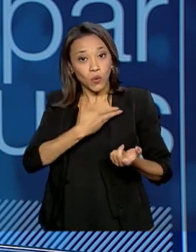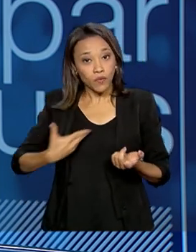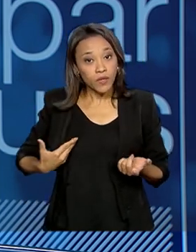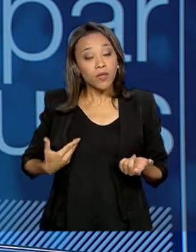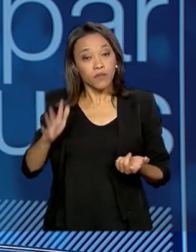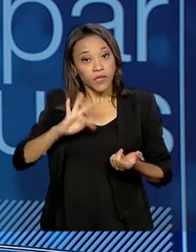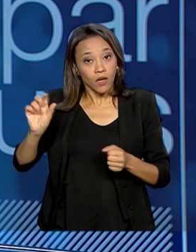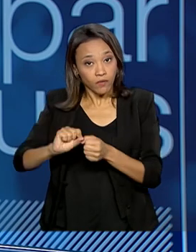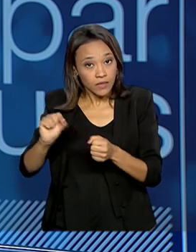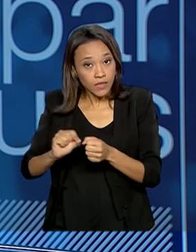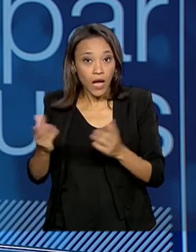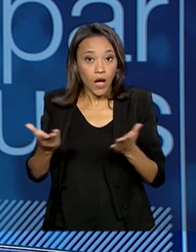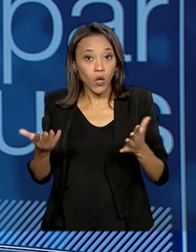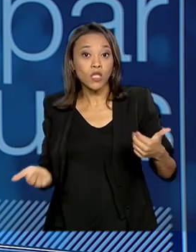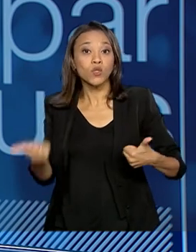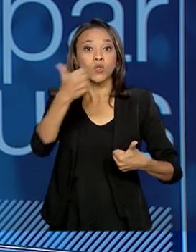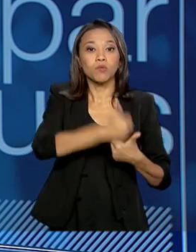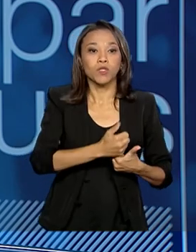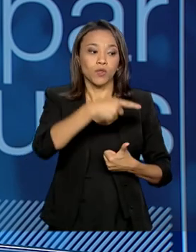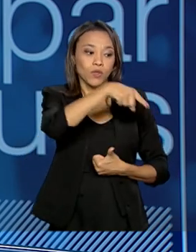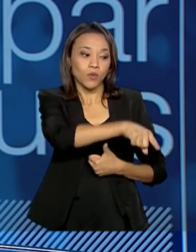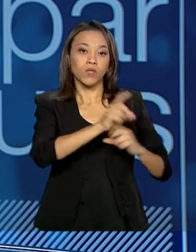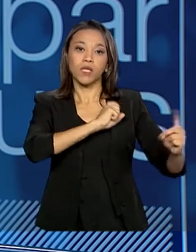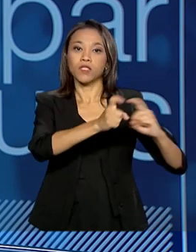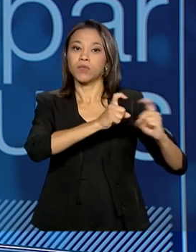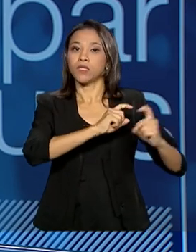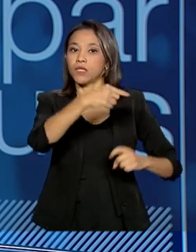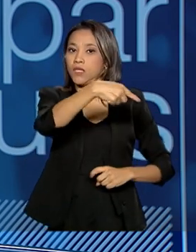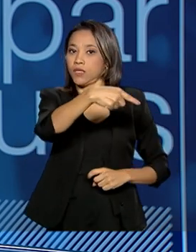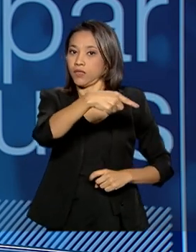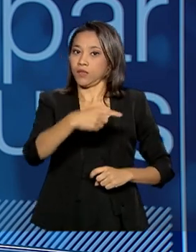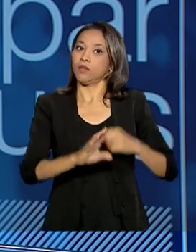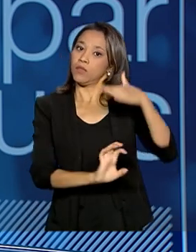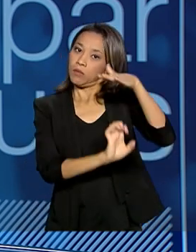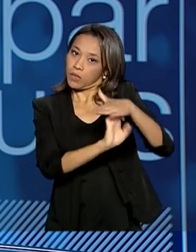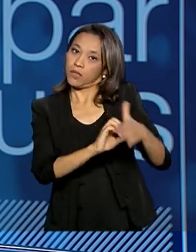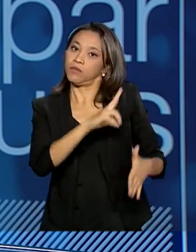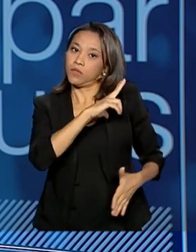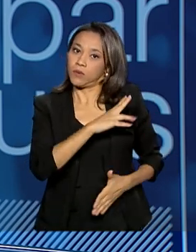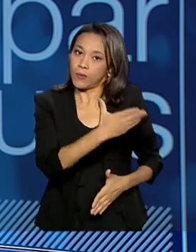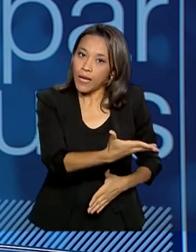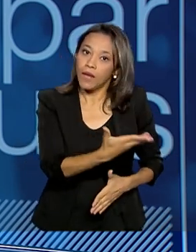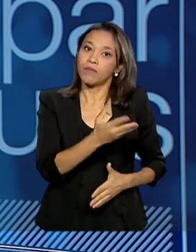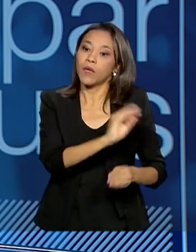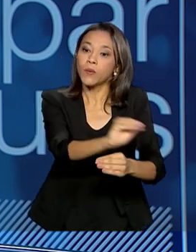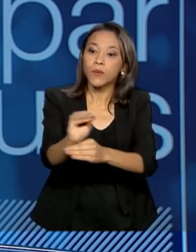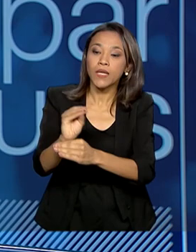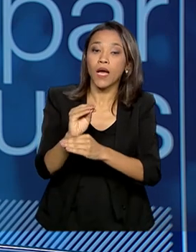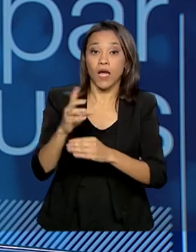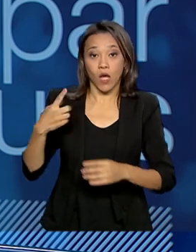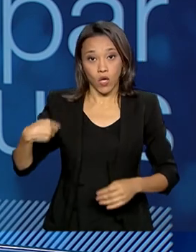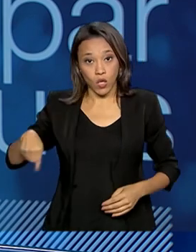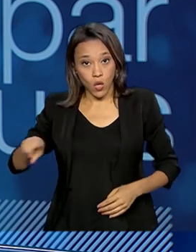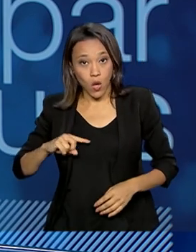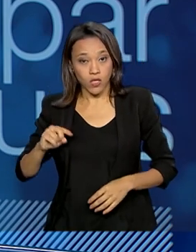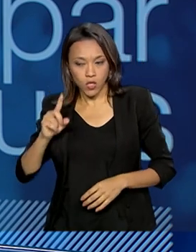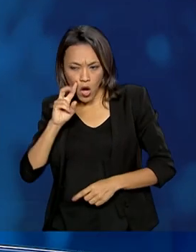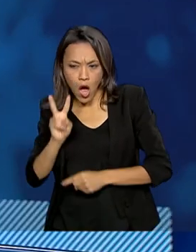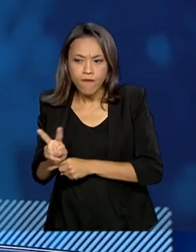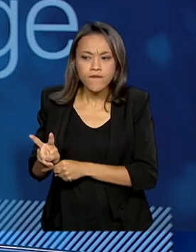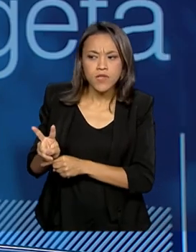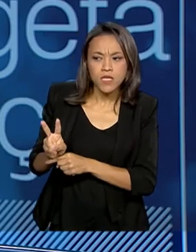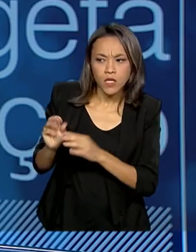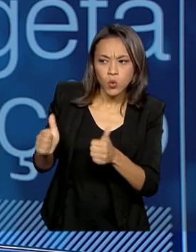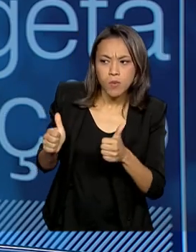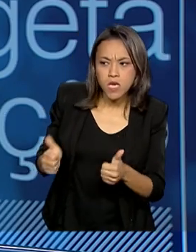concessionária vai fazer. E a gente só fica na gestão e na fiscalização. Preservação. Na preservação do meio ambiente. Nós vamos agora fazer a concessão de